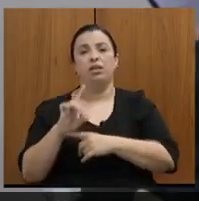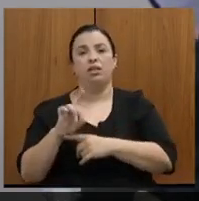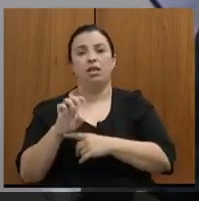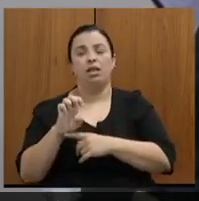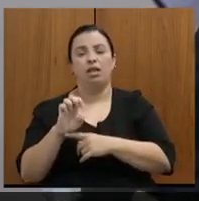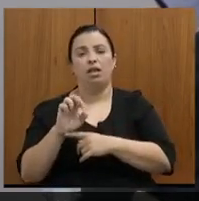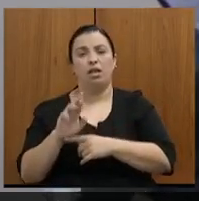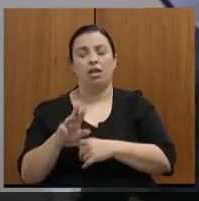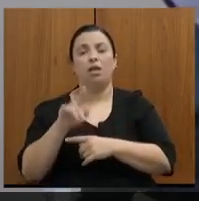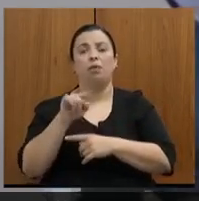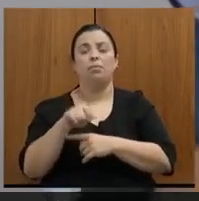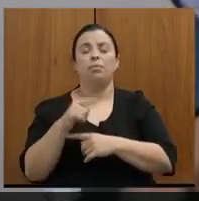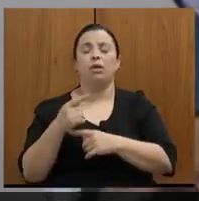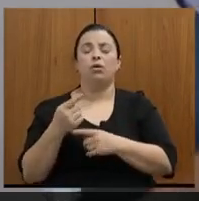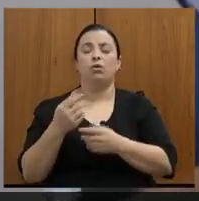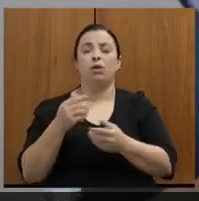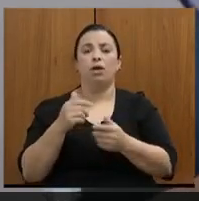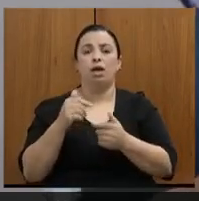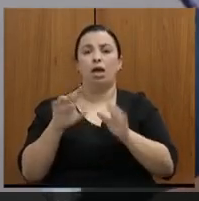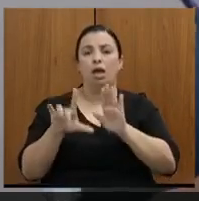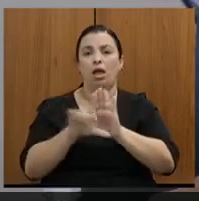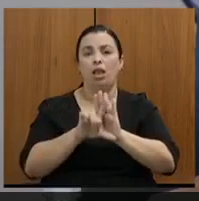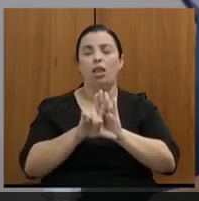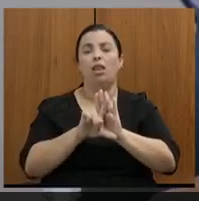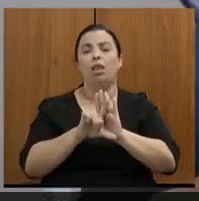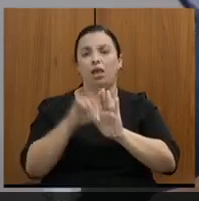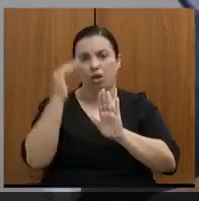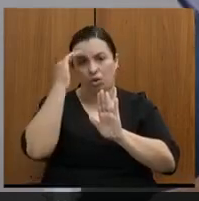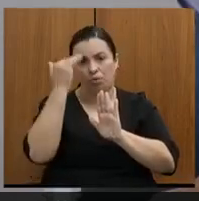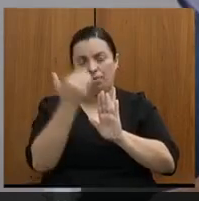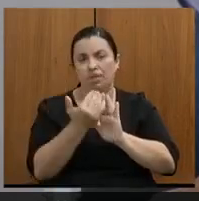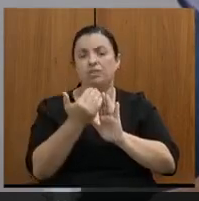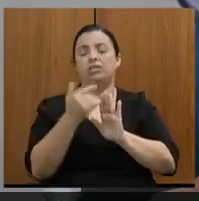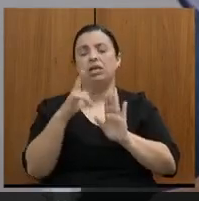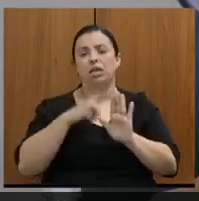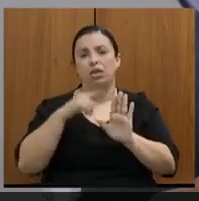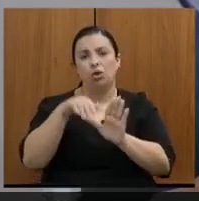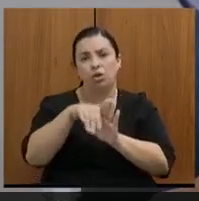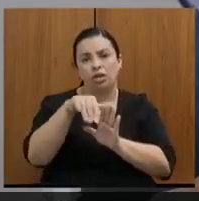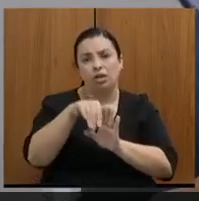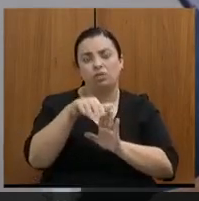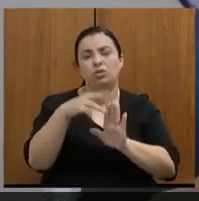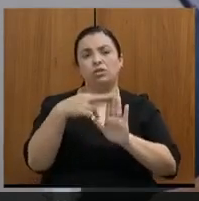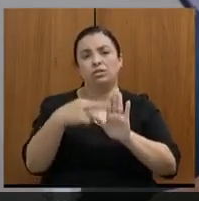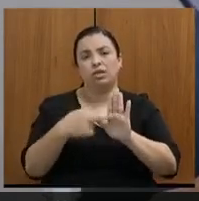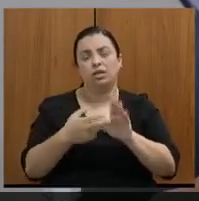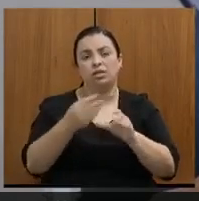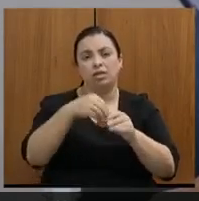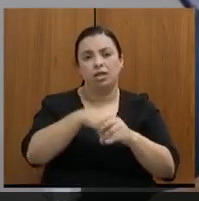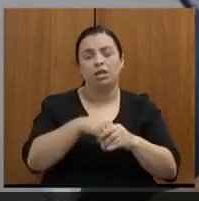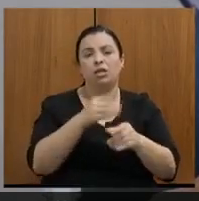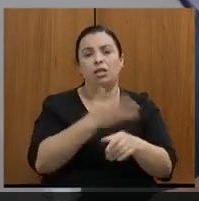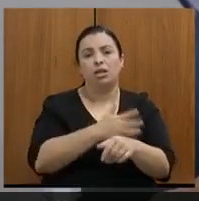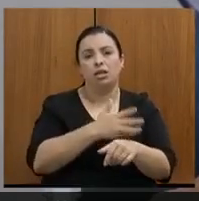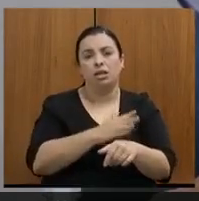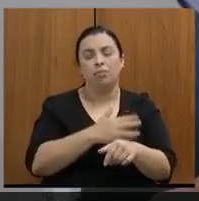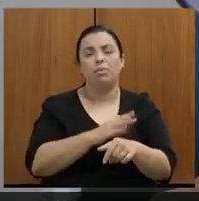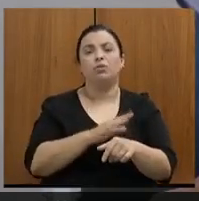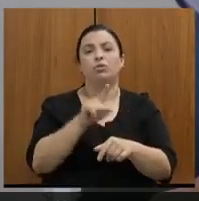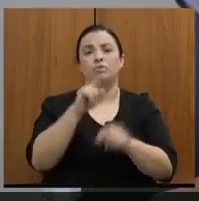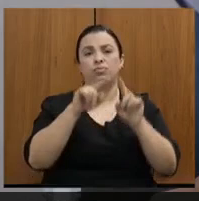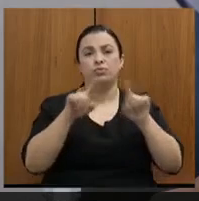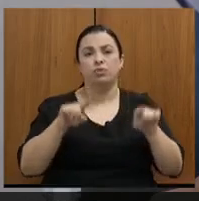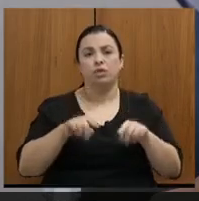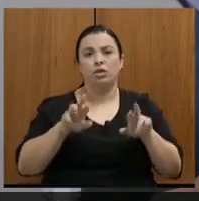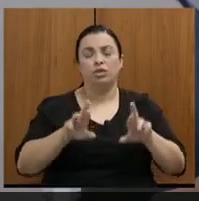23.941, incluindo normativos internos, orientações e treinamento de servidores responsáveis pela área, esclarecimento da